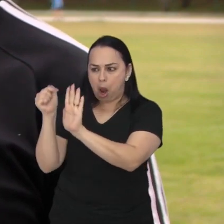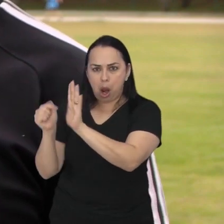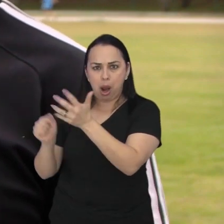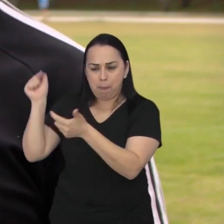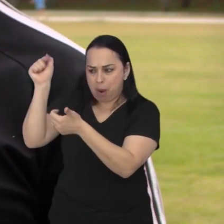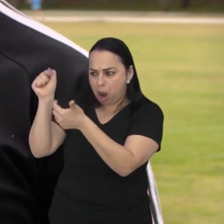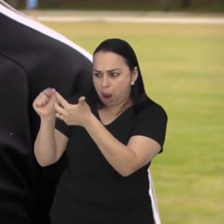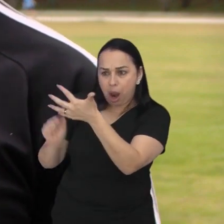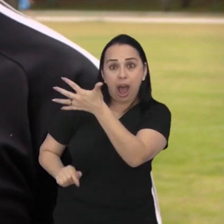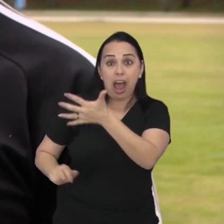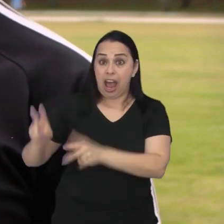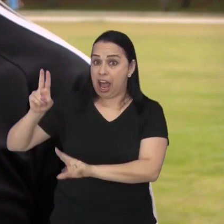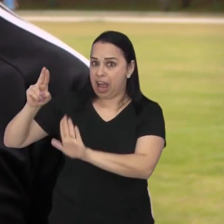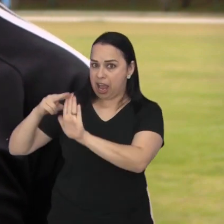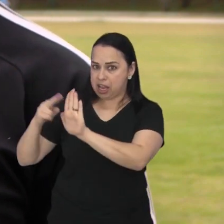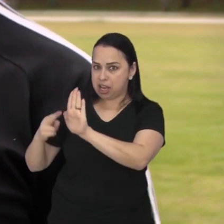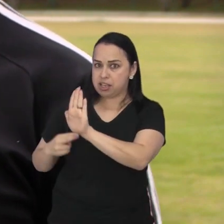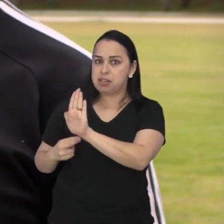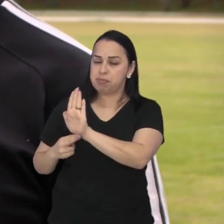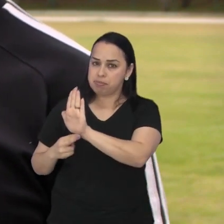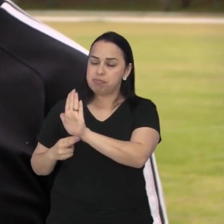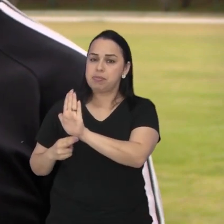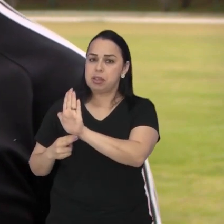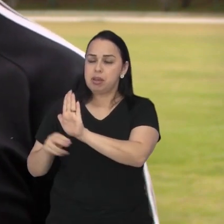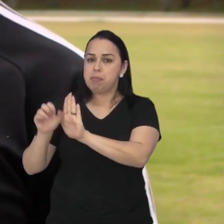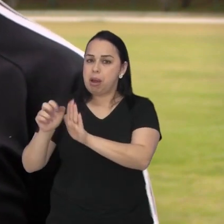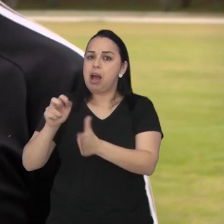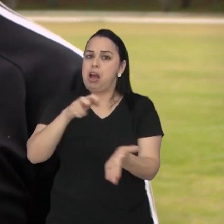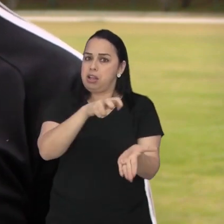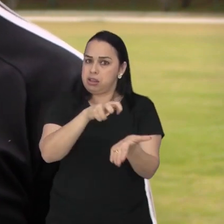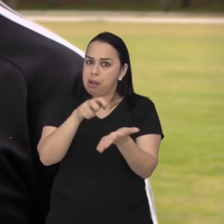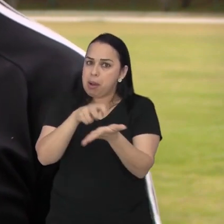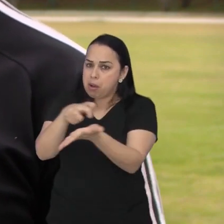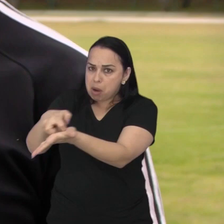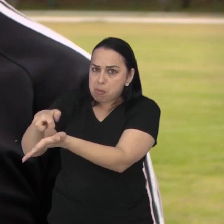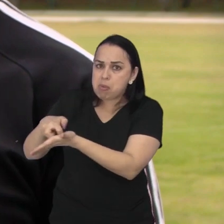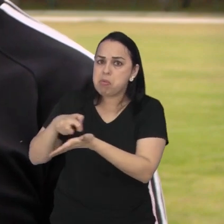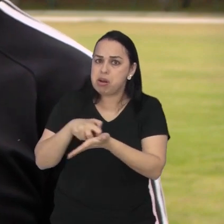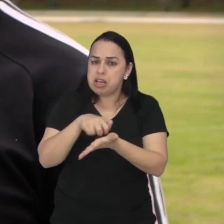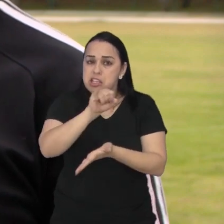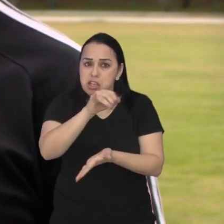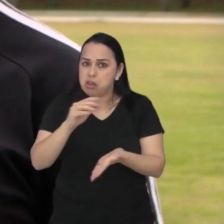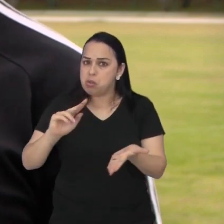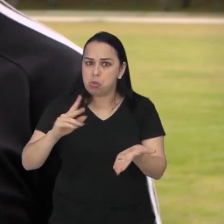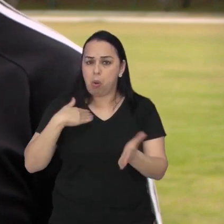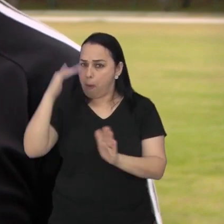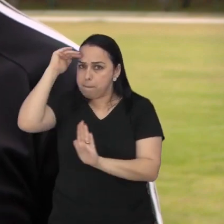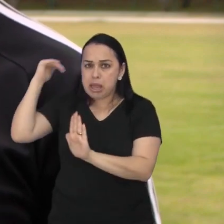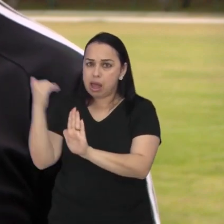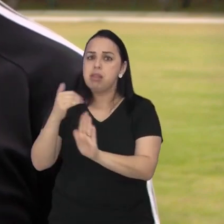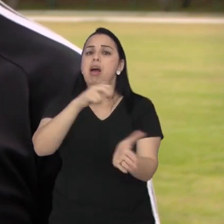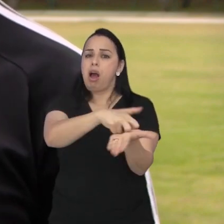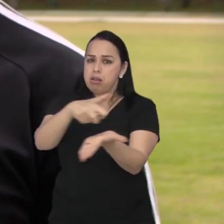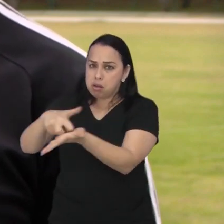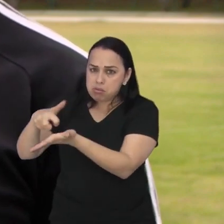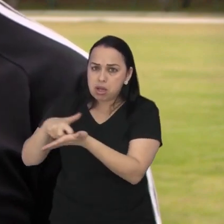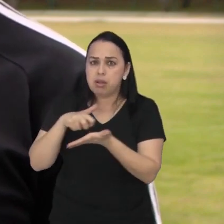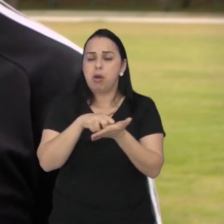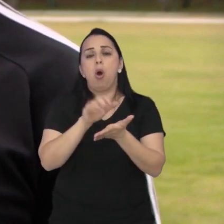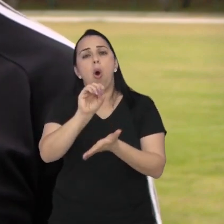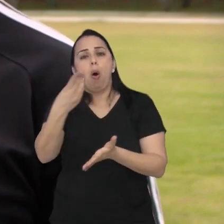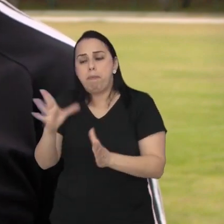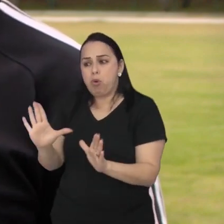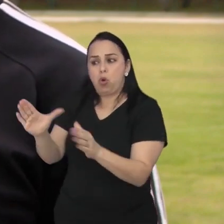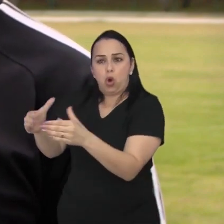abrange muito mais coisas, muito mais infrações para devida a punição ali, realmente, o que tem que ser para